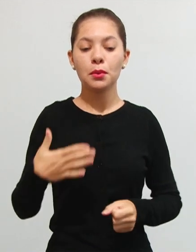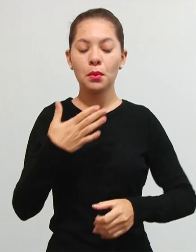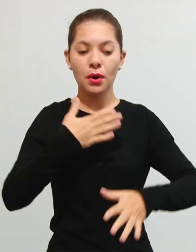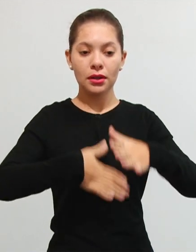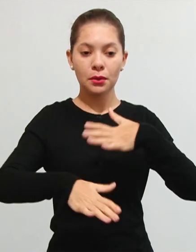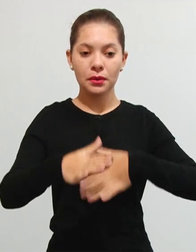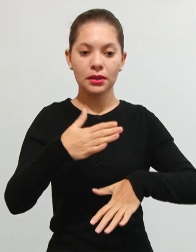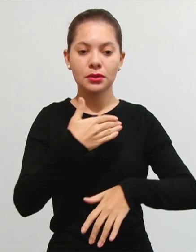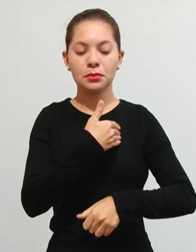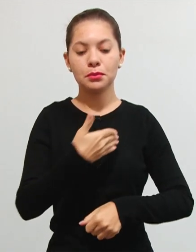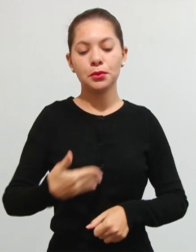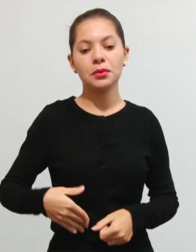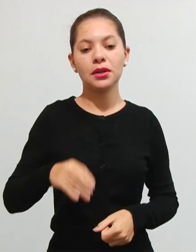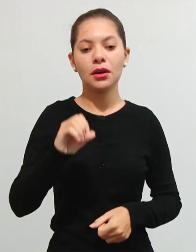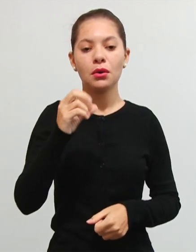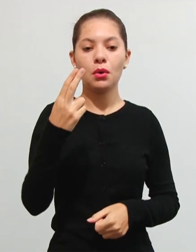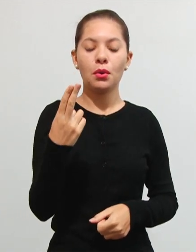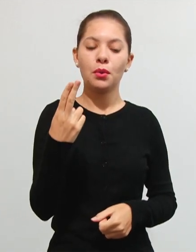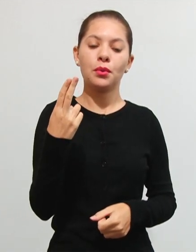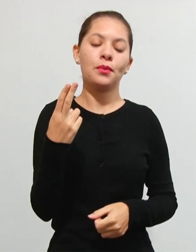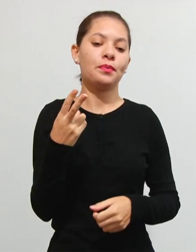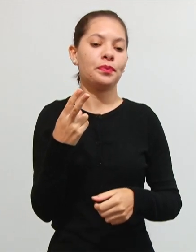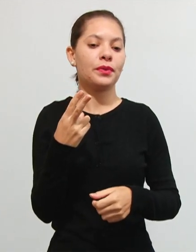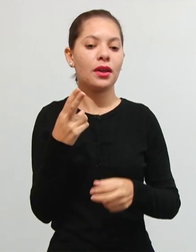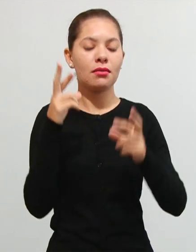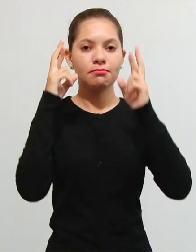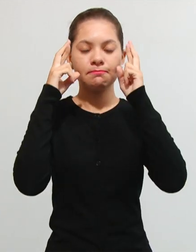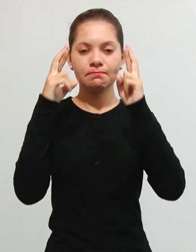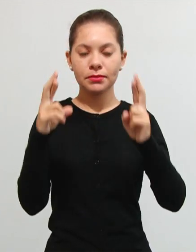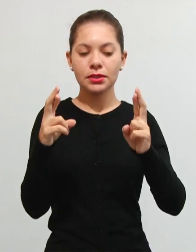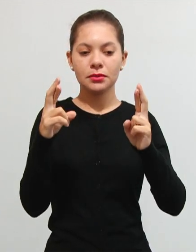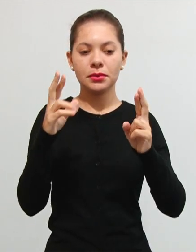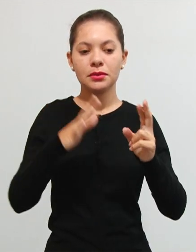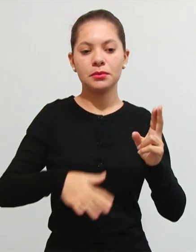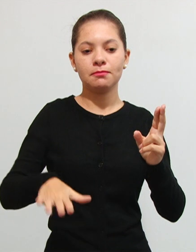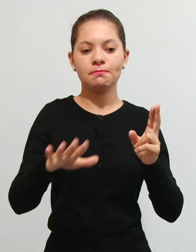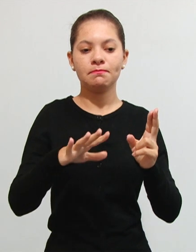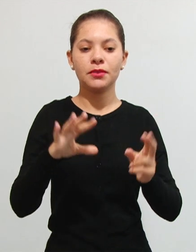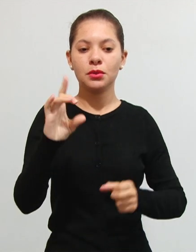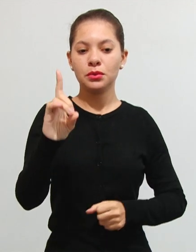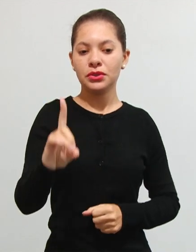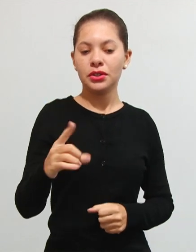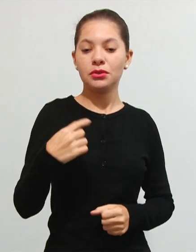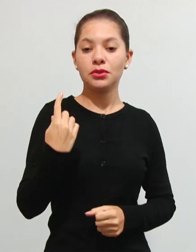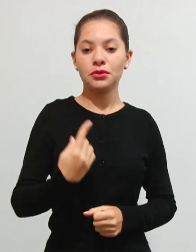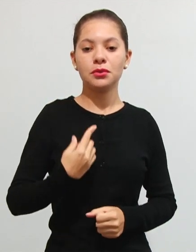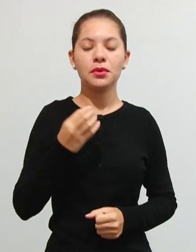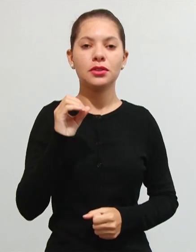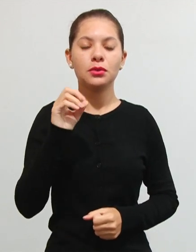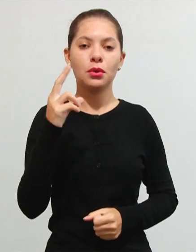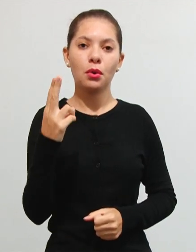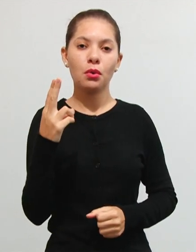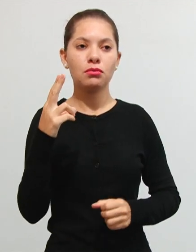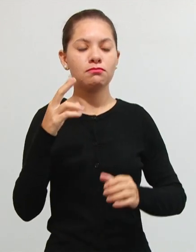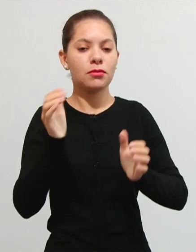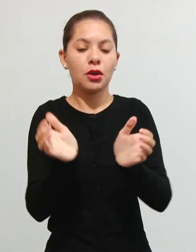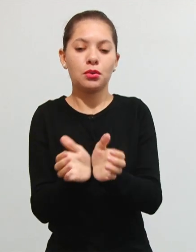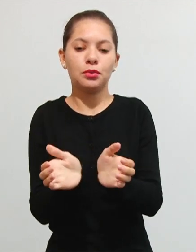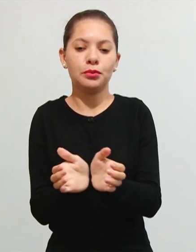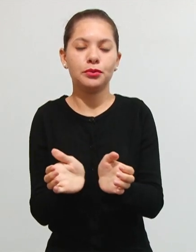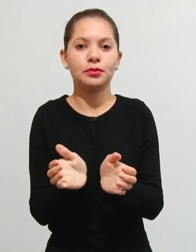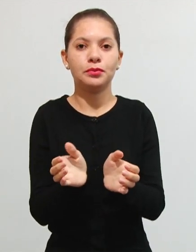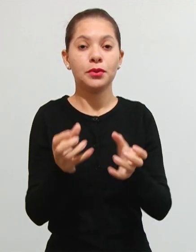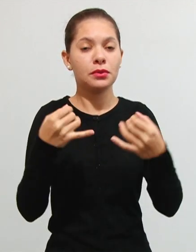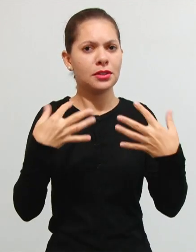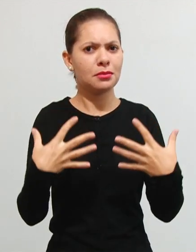pública ou ao respeito à propriedade, aos direitos individuais ou coletivos. Então, quando a gente fala aqui, por